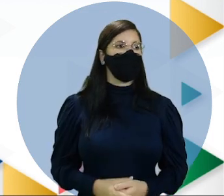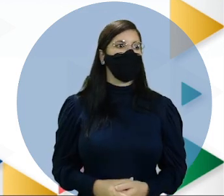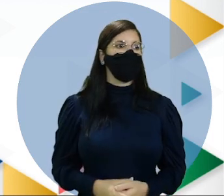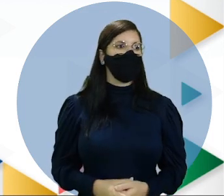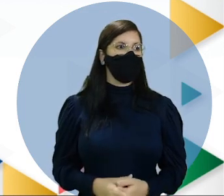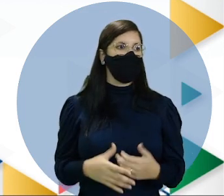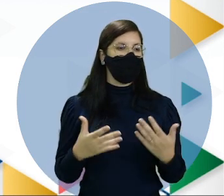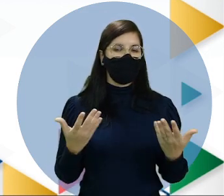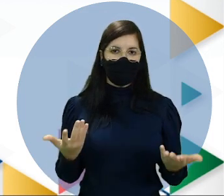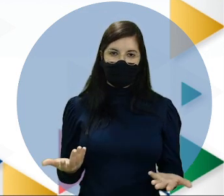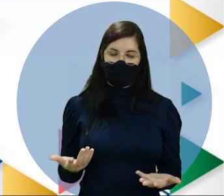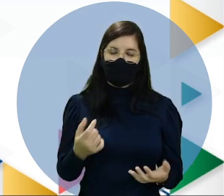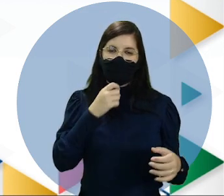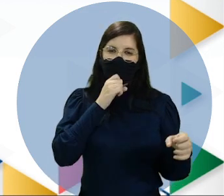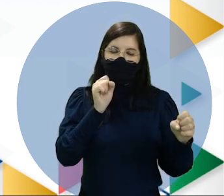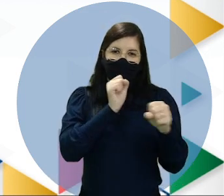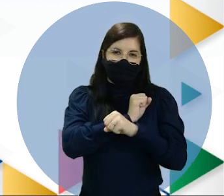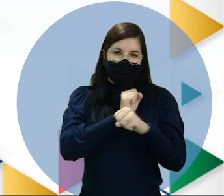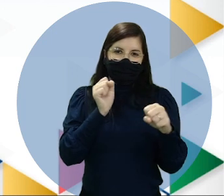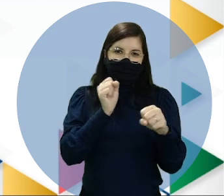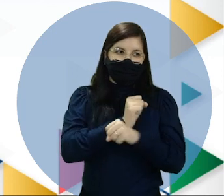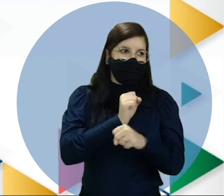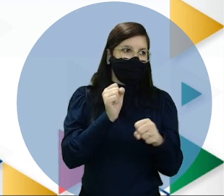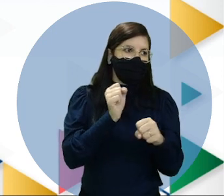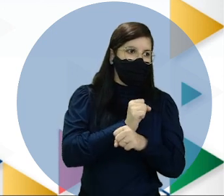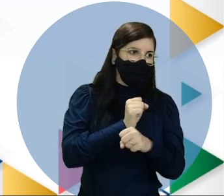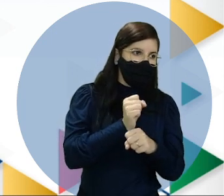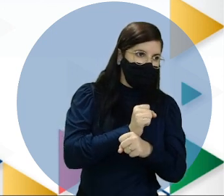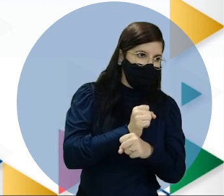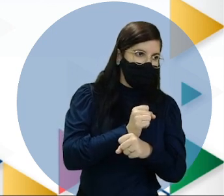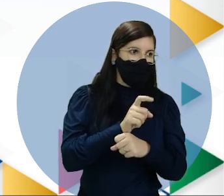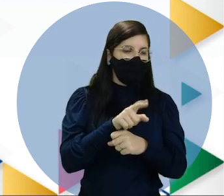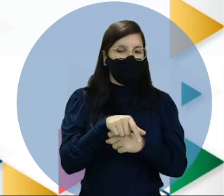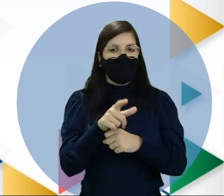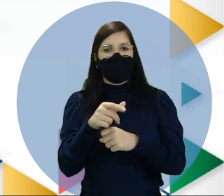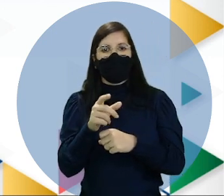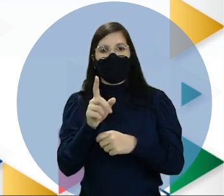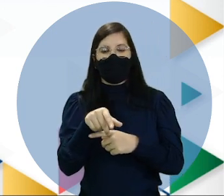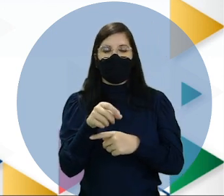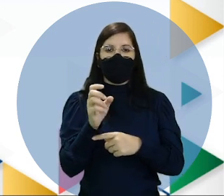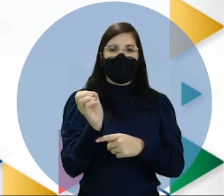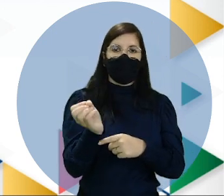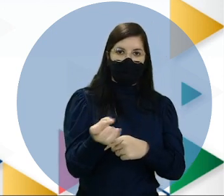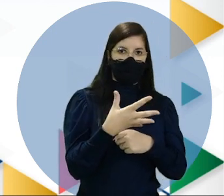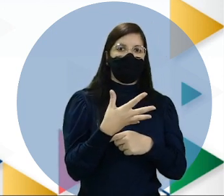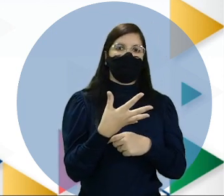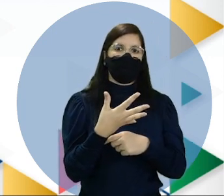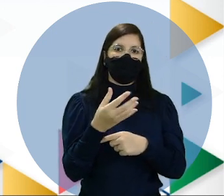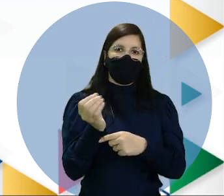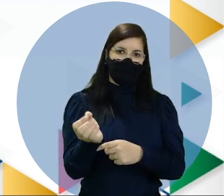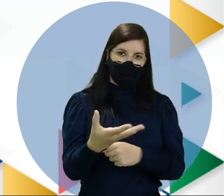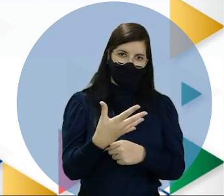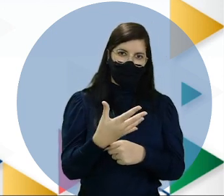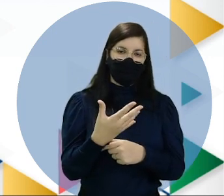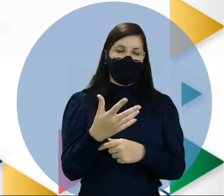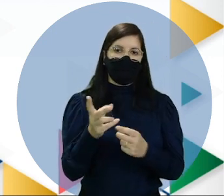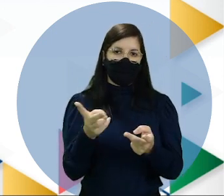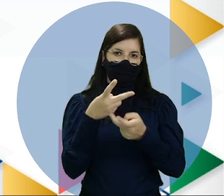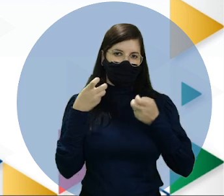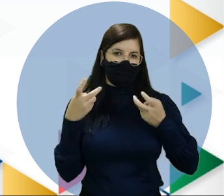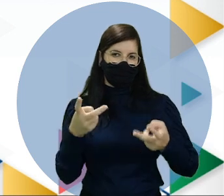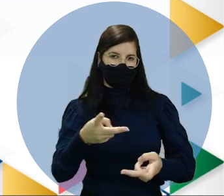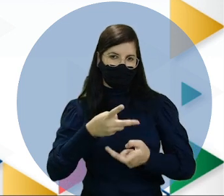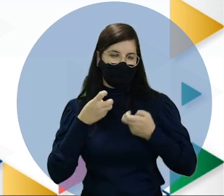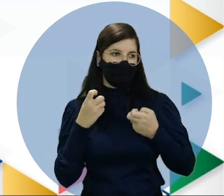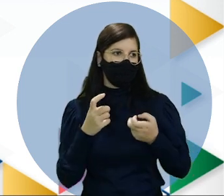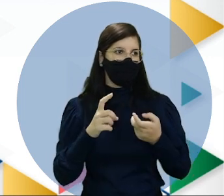Enfim, a Antártida ou Antártica é o mais recente a ser explorado e